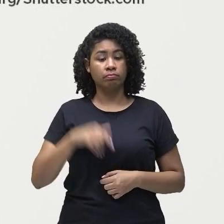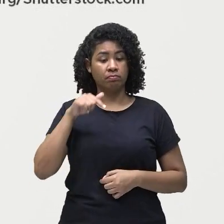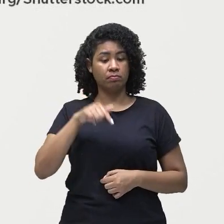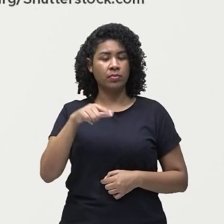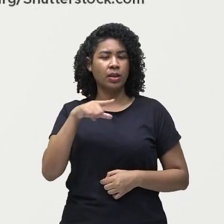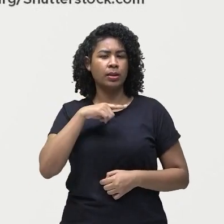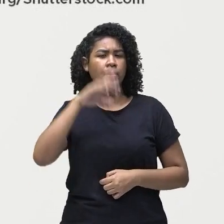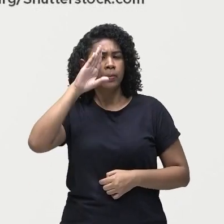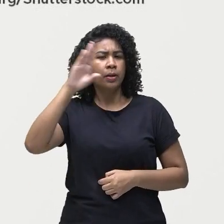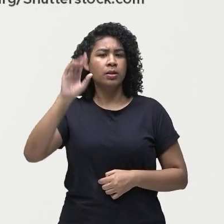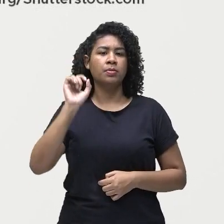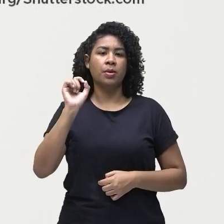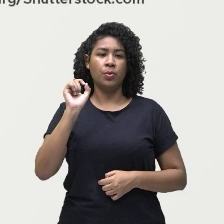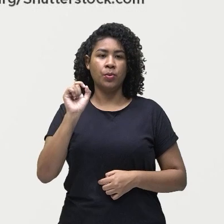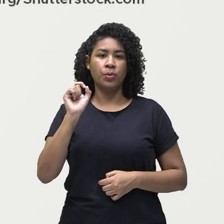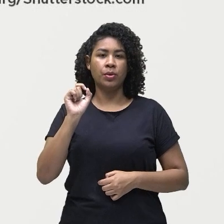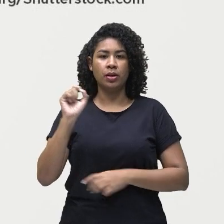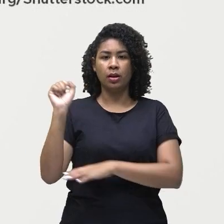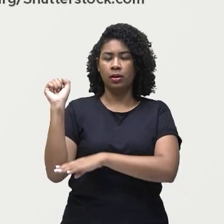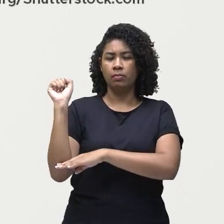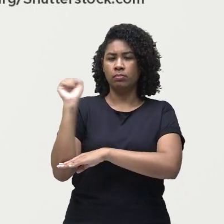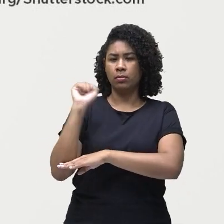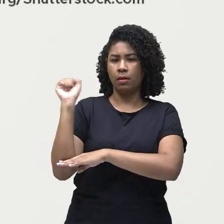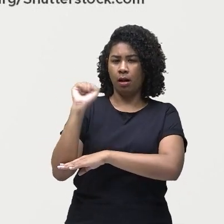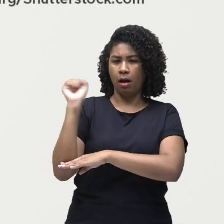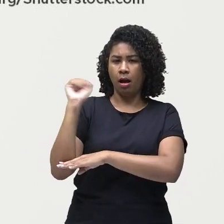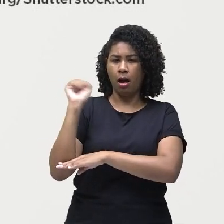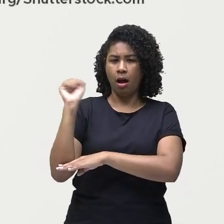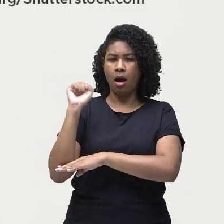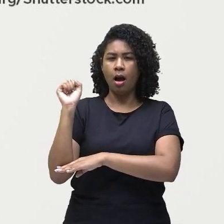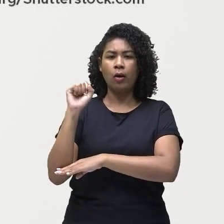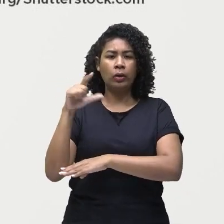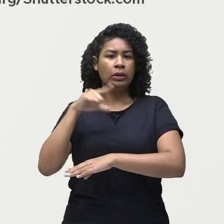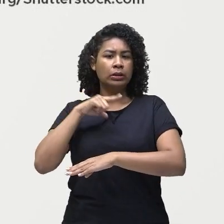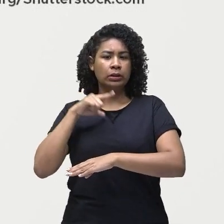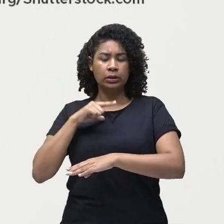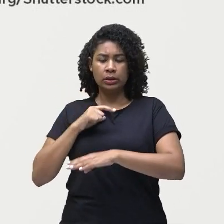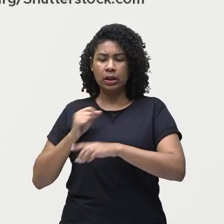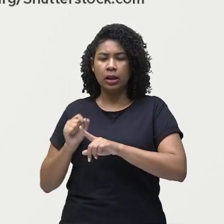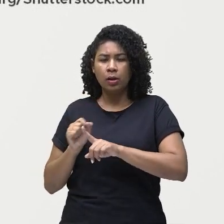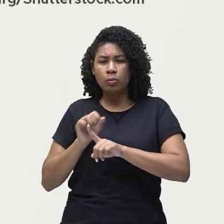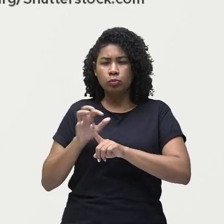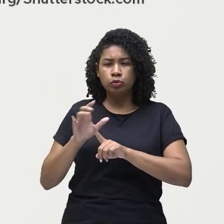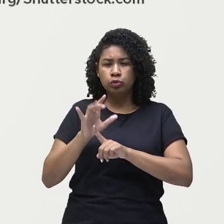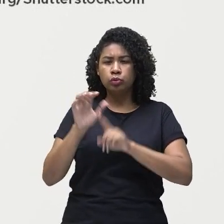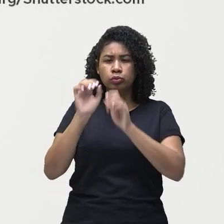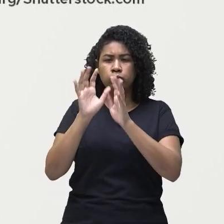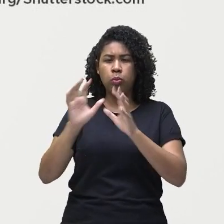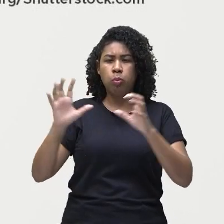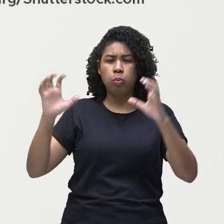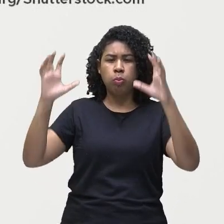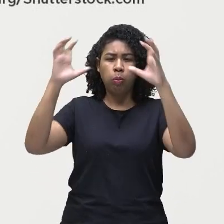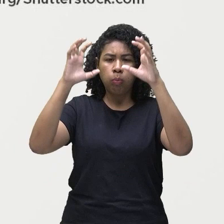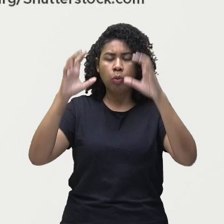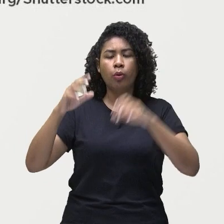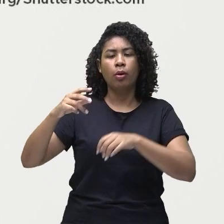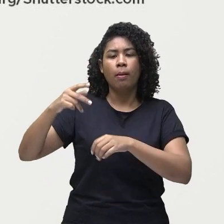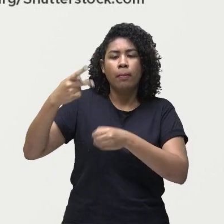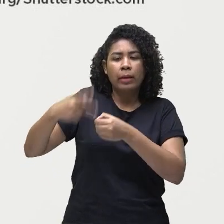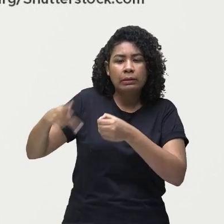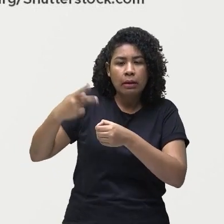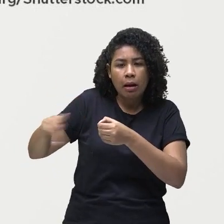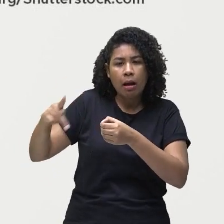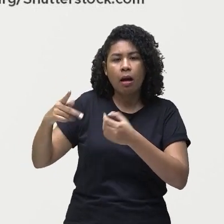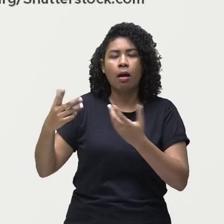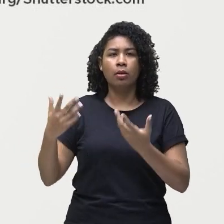combustíveis fósseis. De combustíveis fósseis, a gente está falando aí de petróleo, carvão,